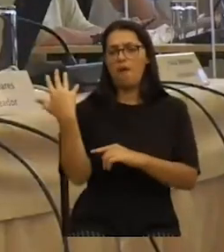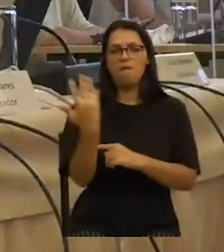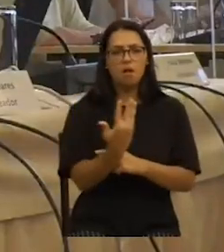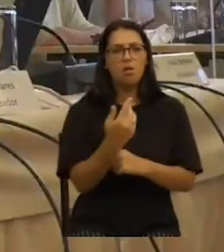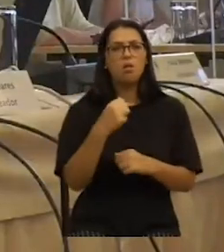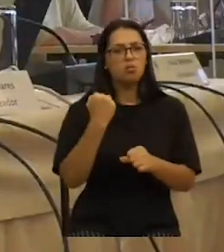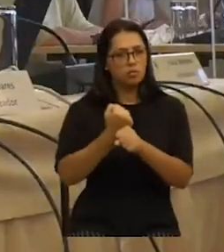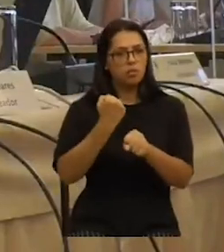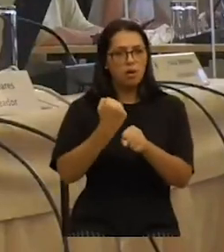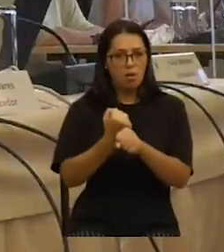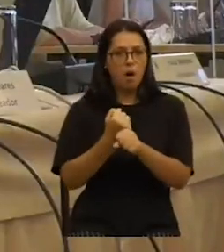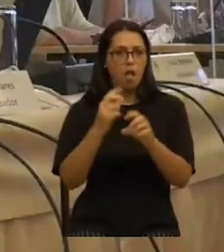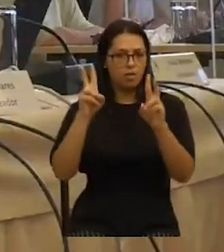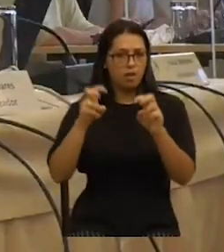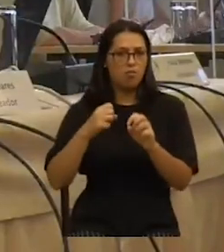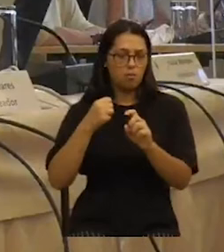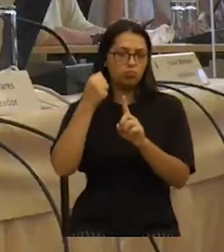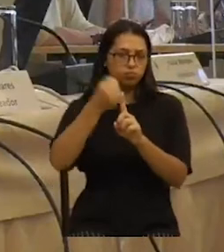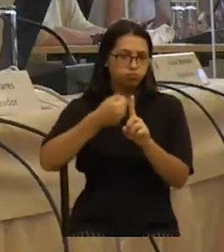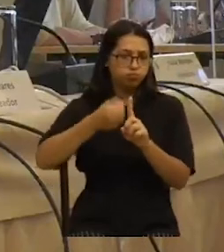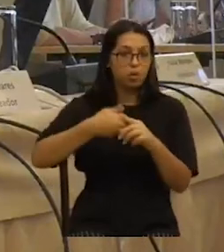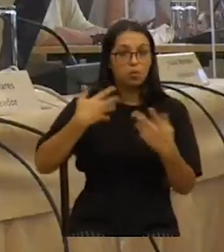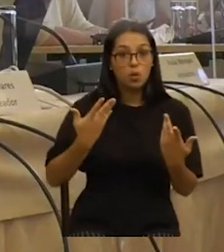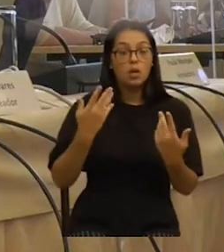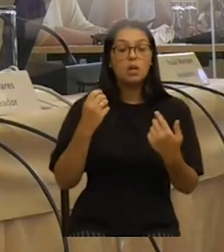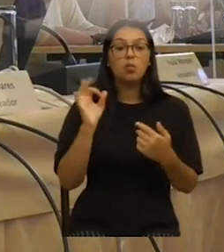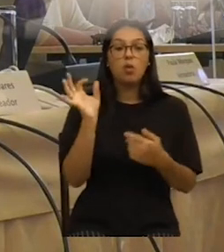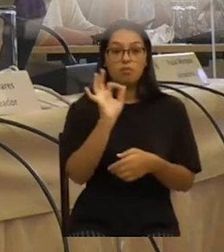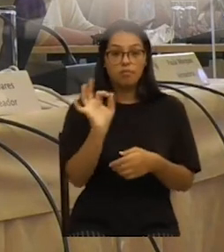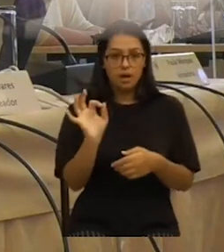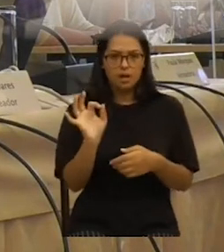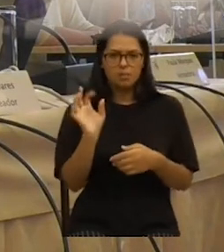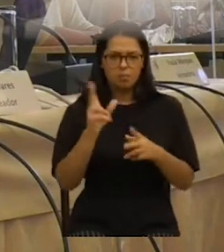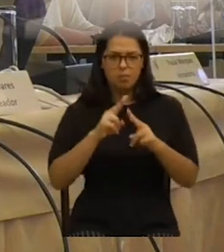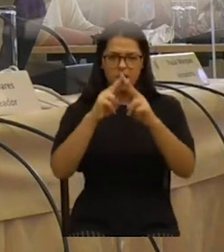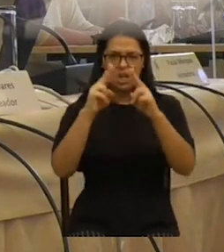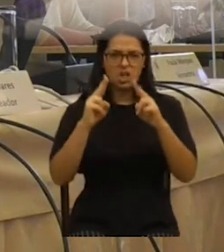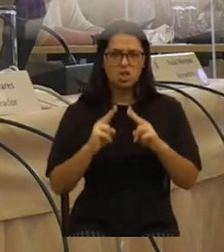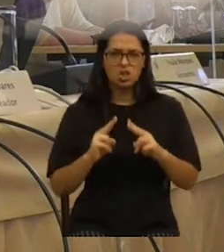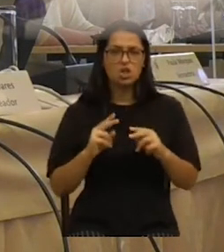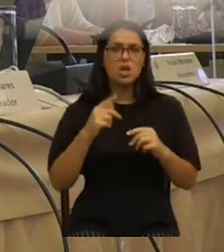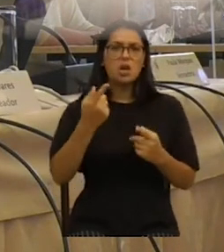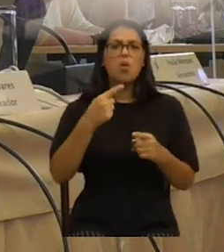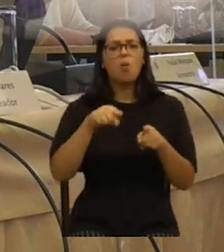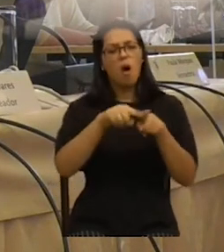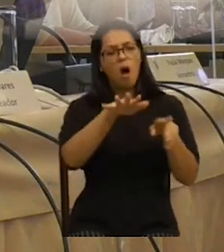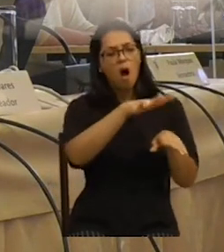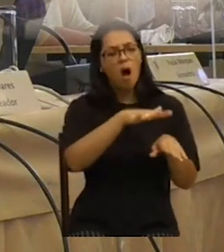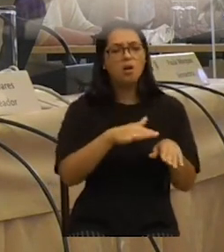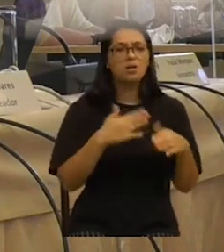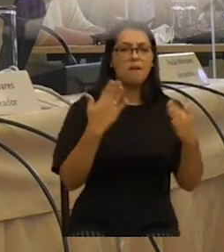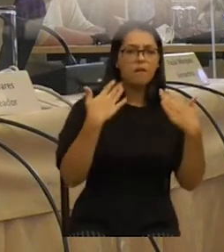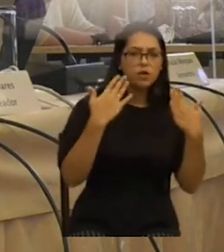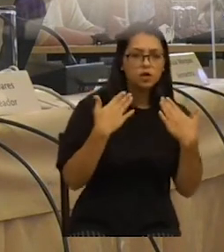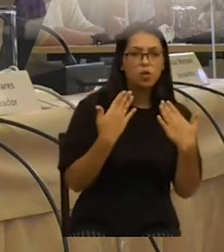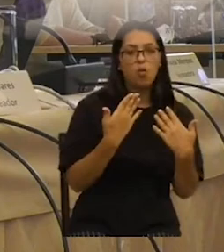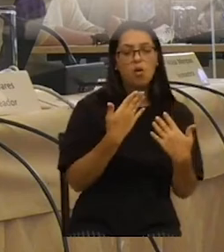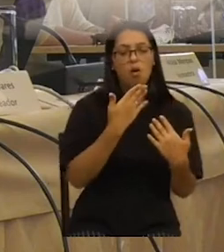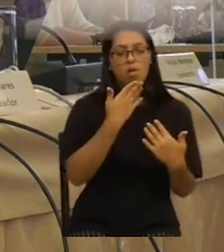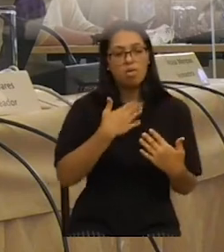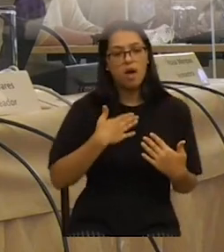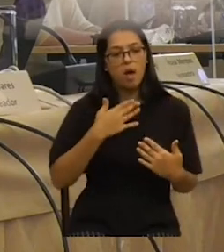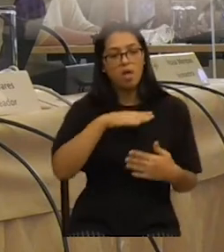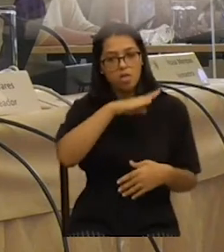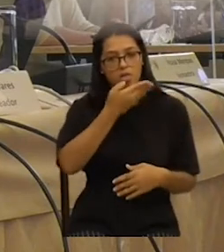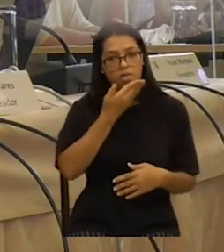muito trabalho nesta área. Em Paris, por exemplo, chamam-lhes Ilhas de Frescura e L'eau de Frécheur. E, no